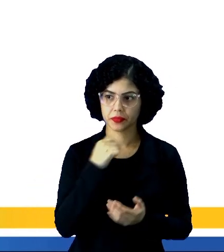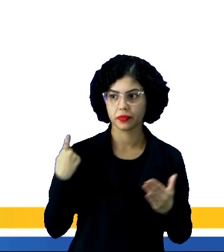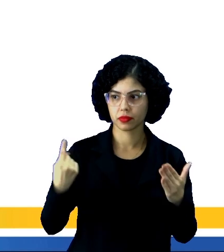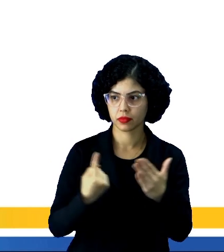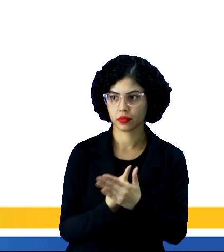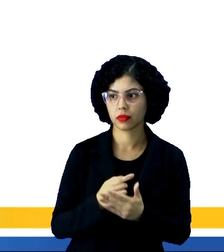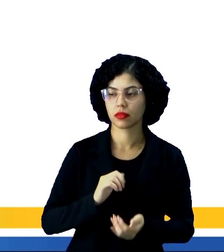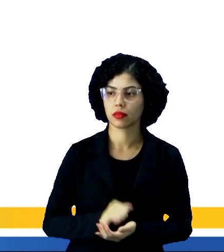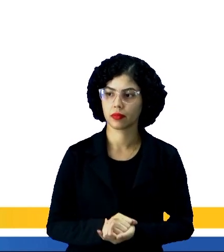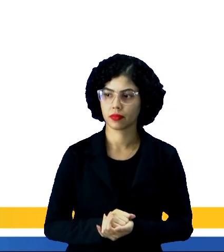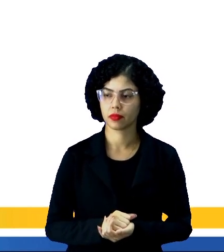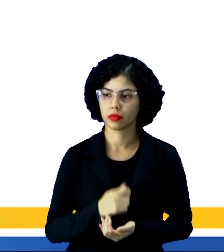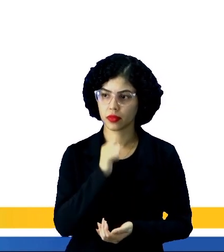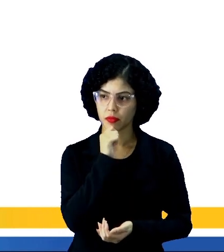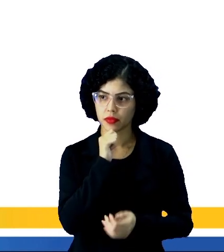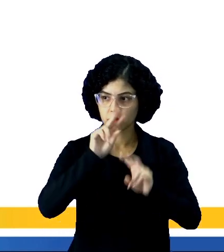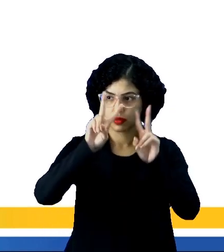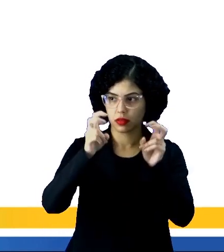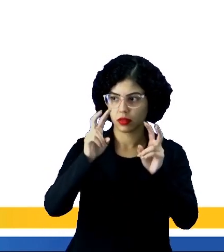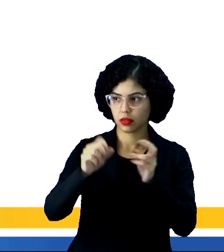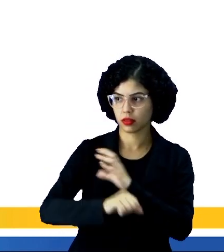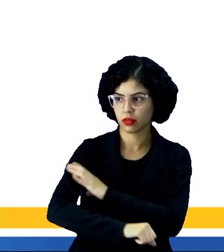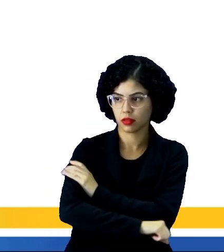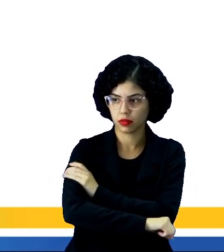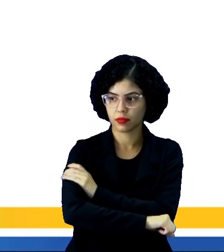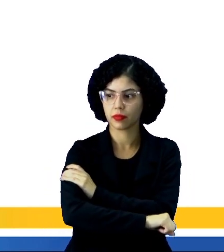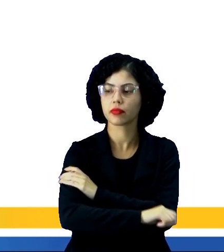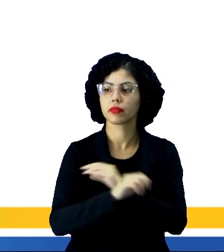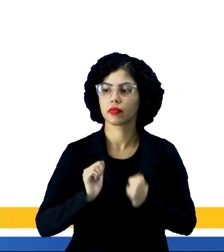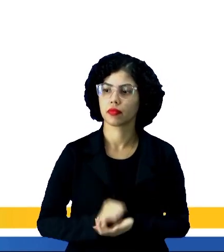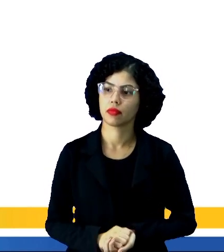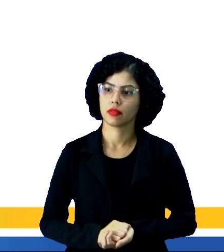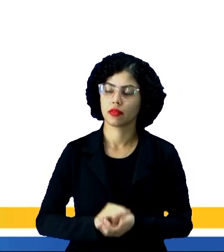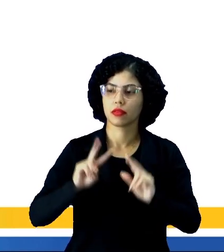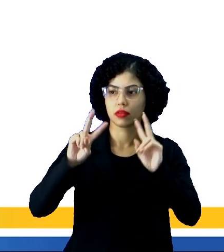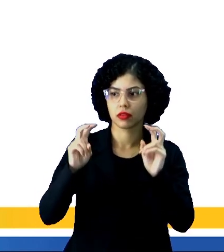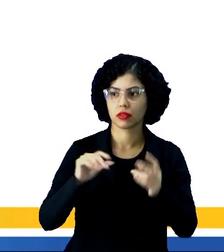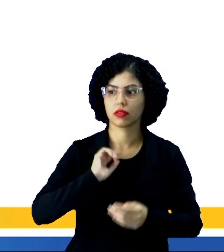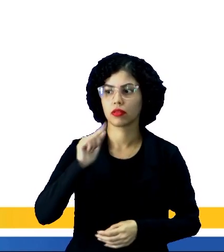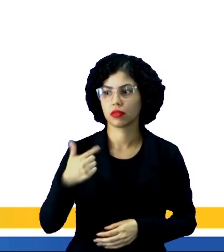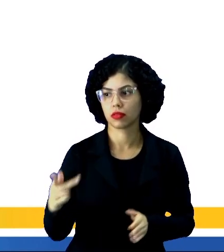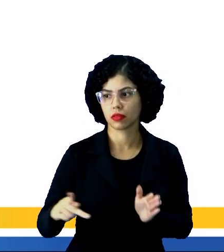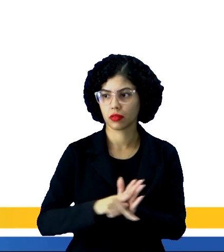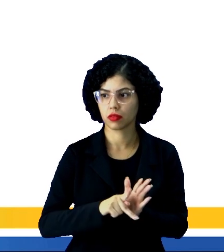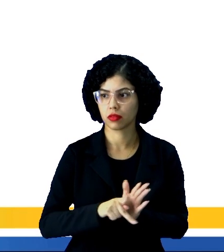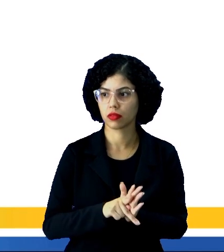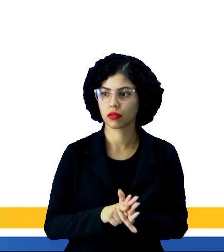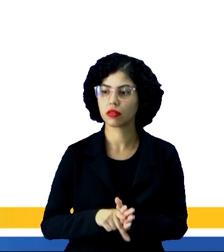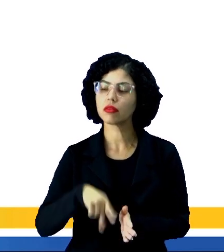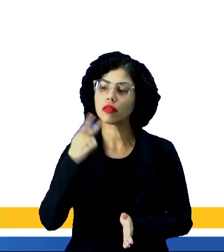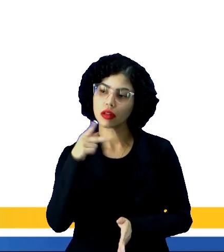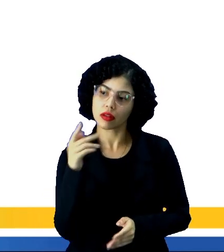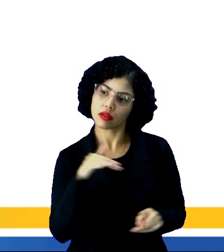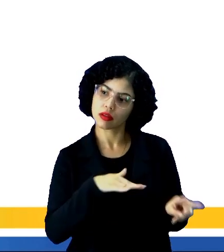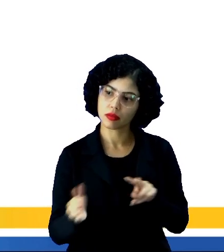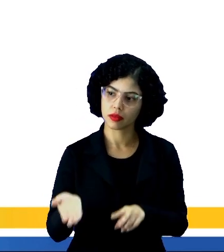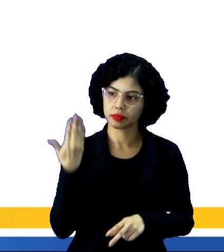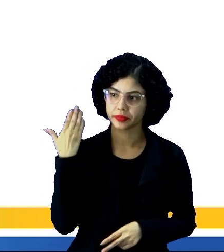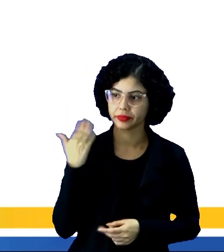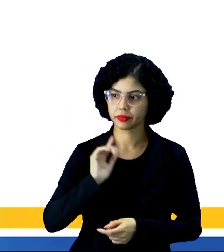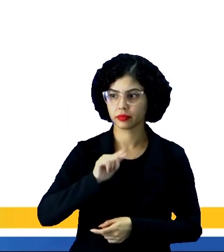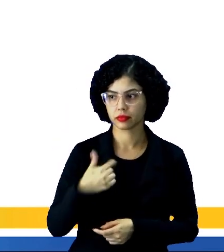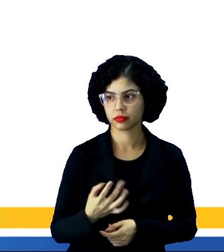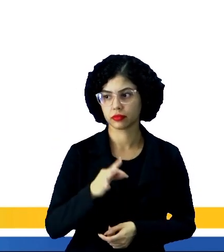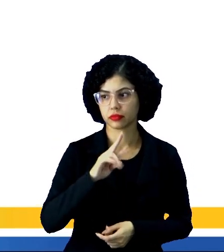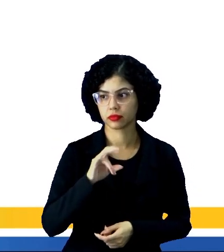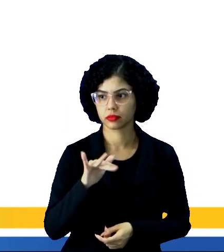seria, inclusive, o detentor da braçadeira caso fosse titular. O próprio Tite declarou isso na semana passada,